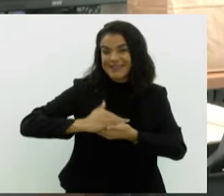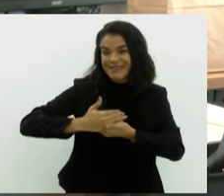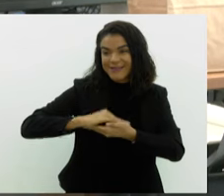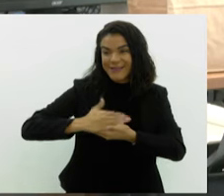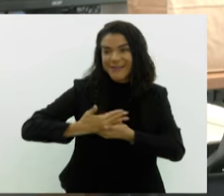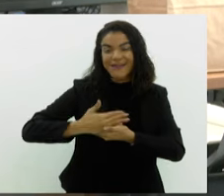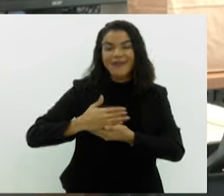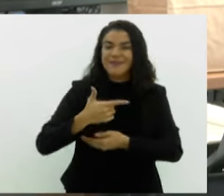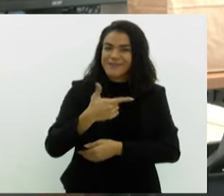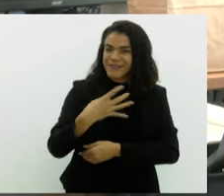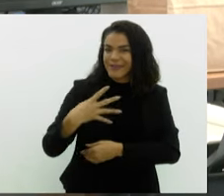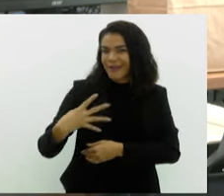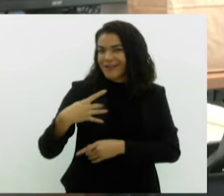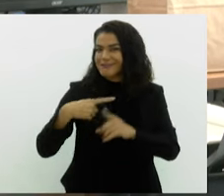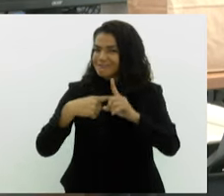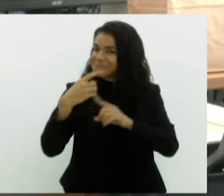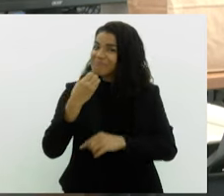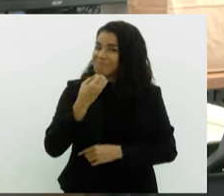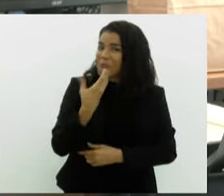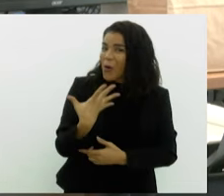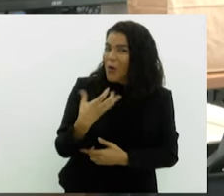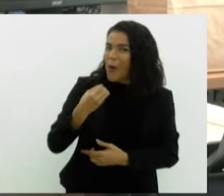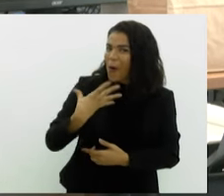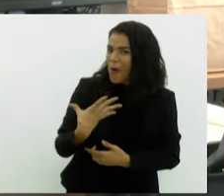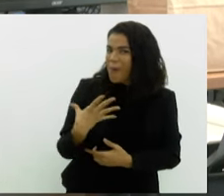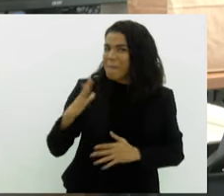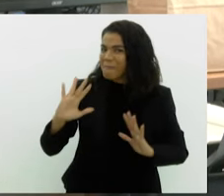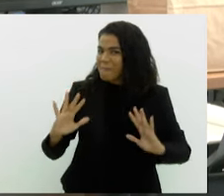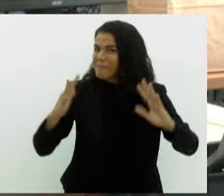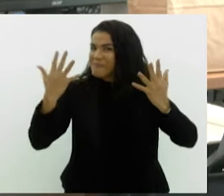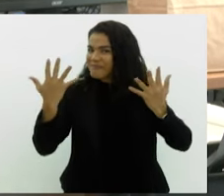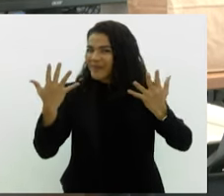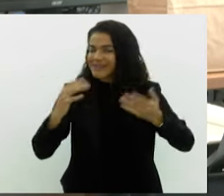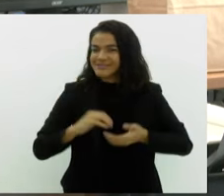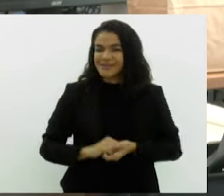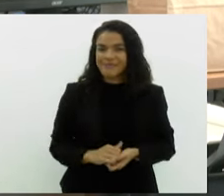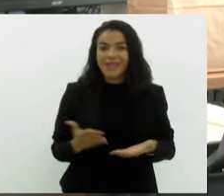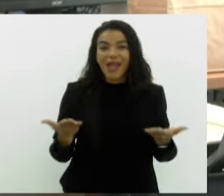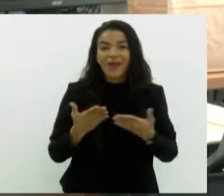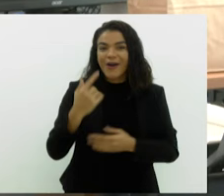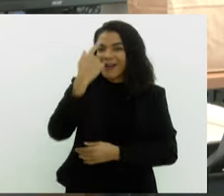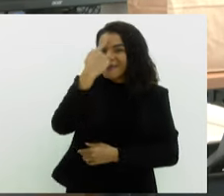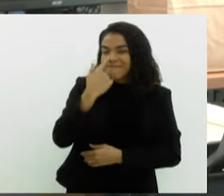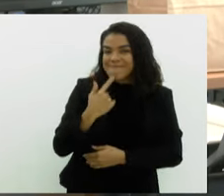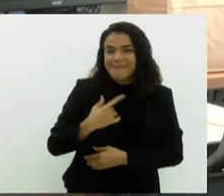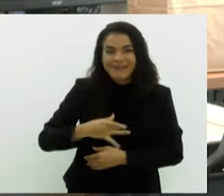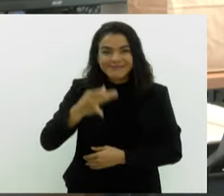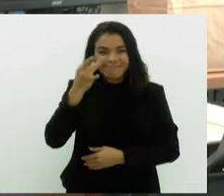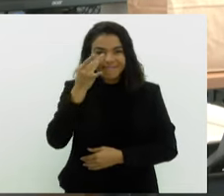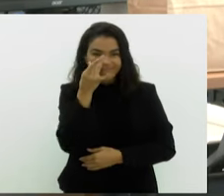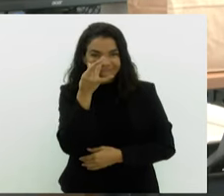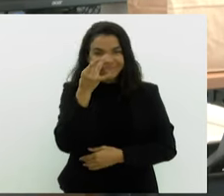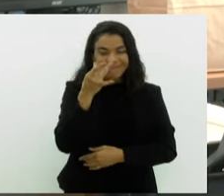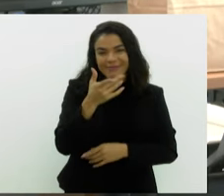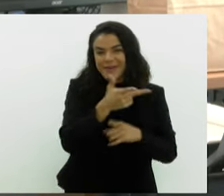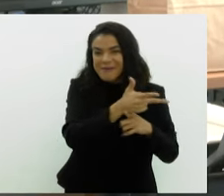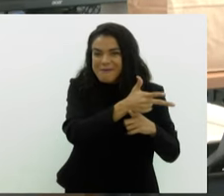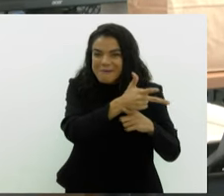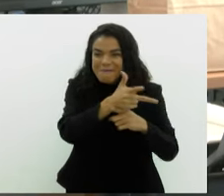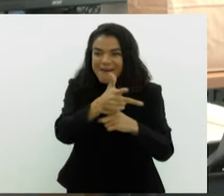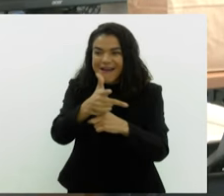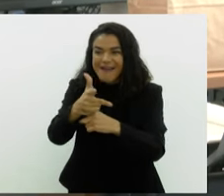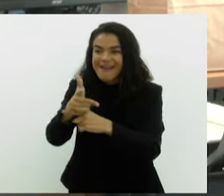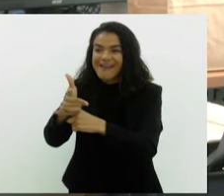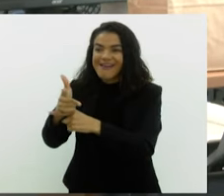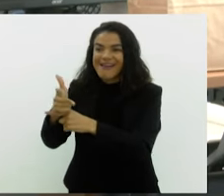Ostras. Previsão de tempo bom também para as festas do final de semana. E a gente vai chamar agora imagens ao vivo com o nosso cinegrafista Wallace